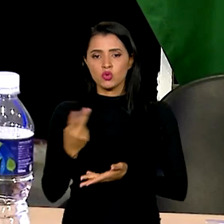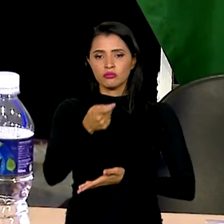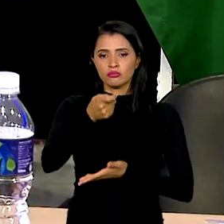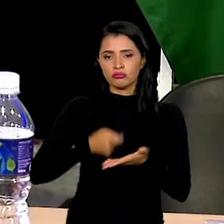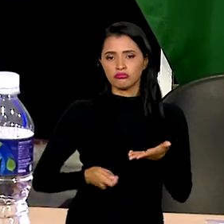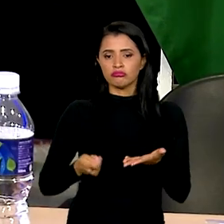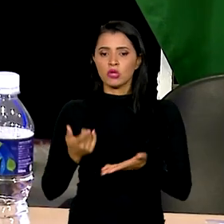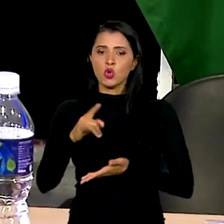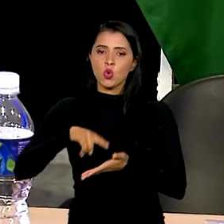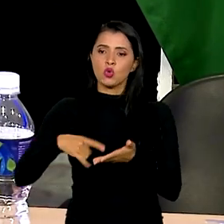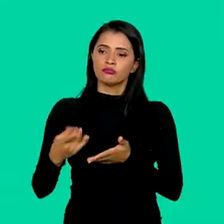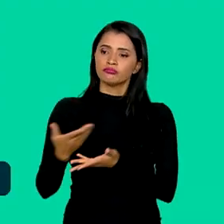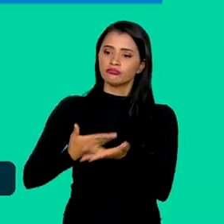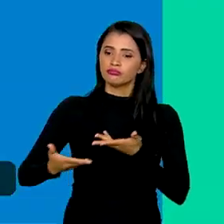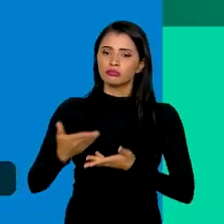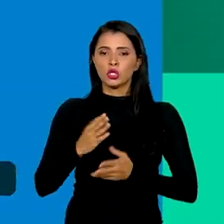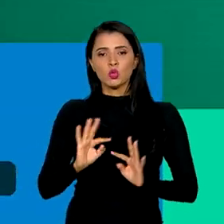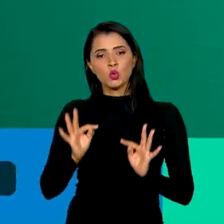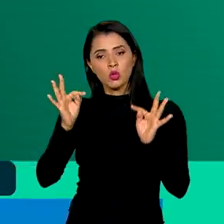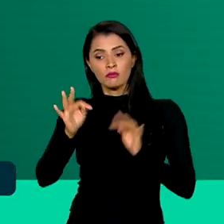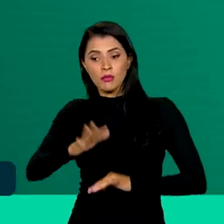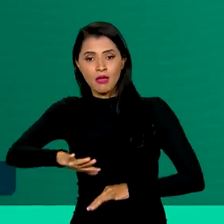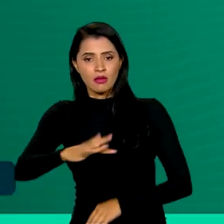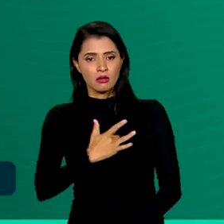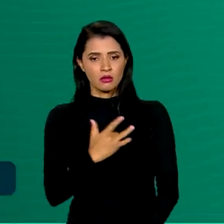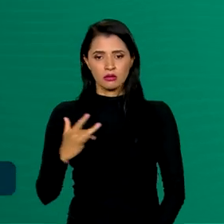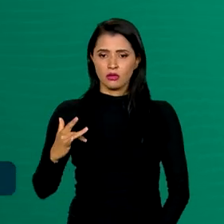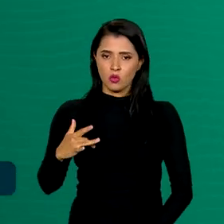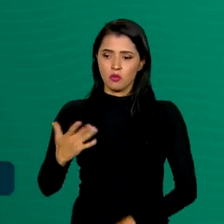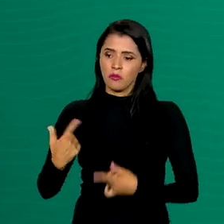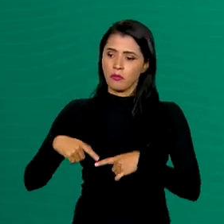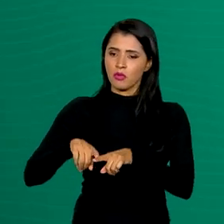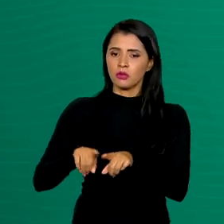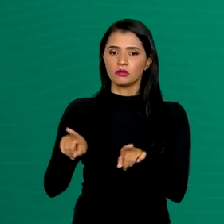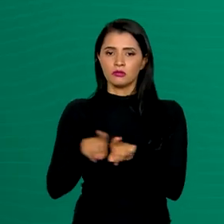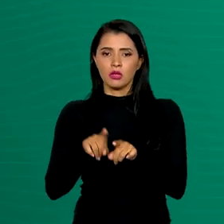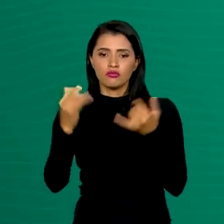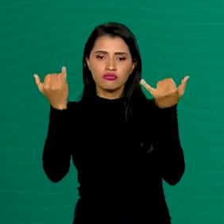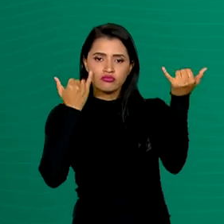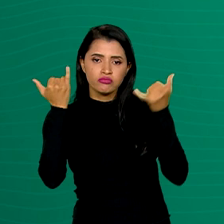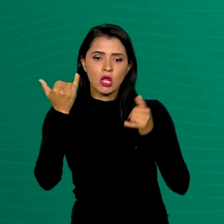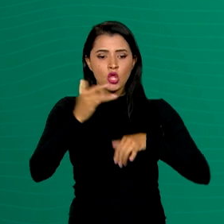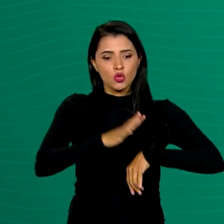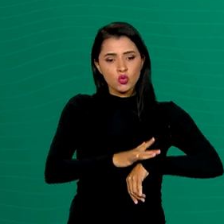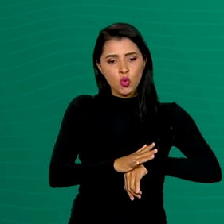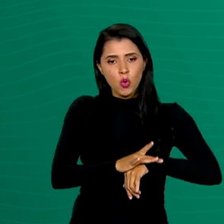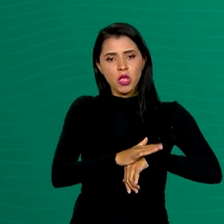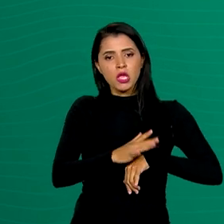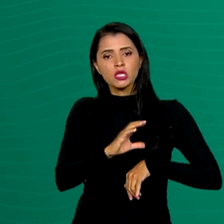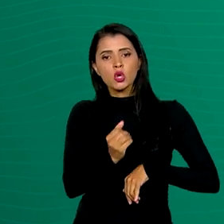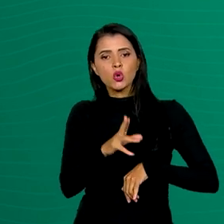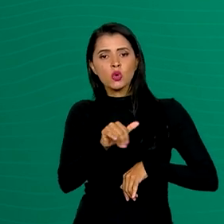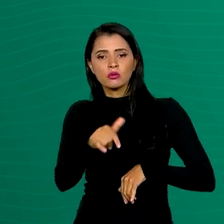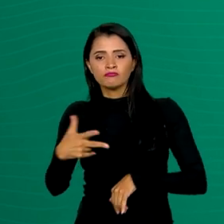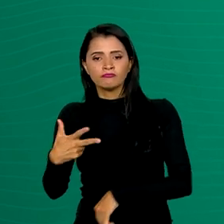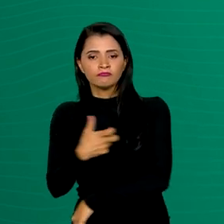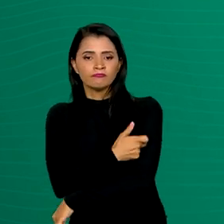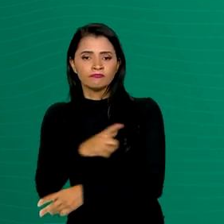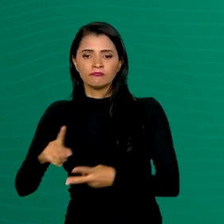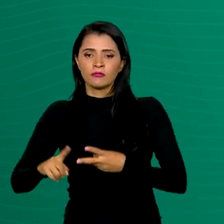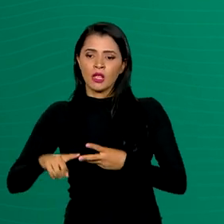para a troca de tecnologias. Na área da saúde, a parceria prevê conhecimentos em doenças crônicas, vacinas,